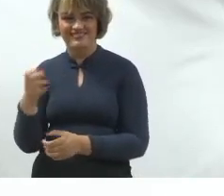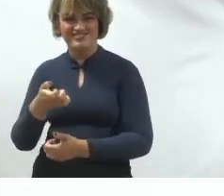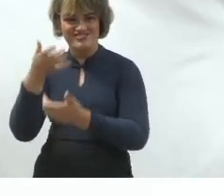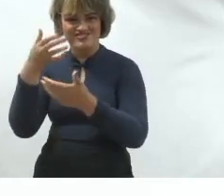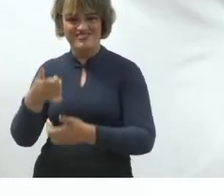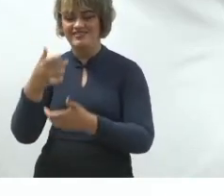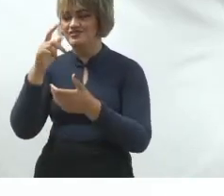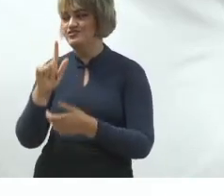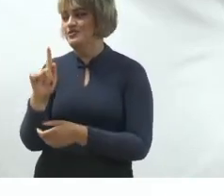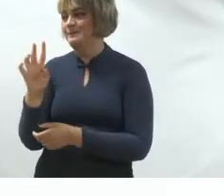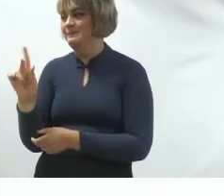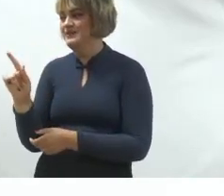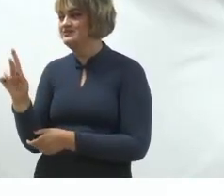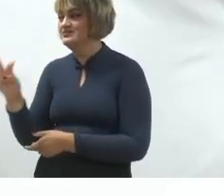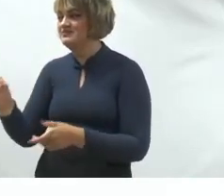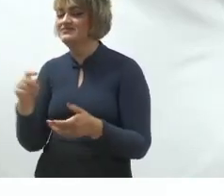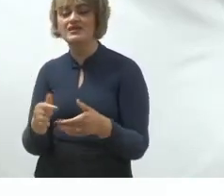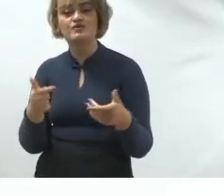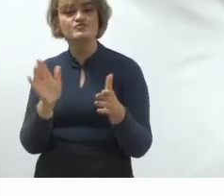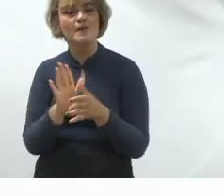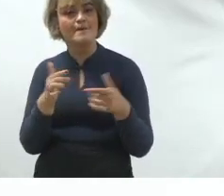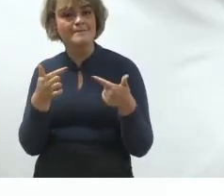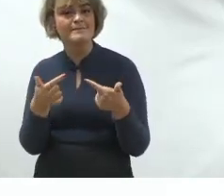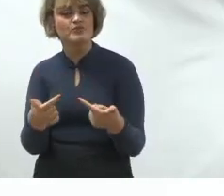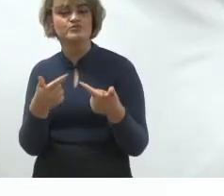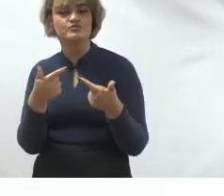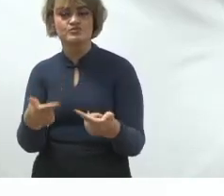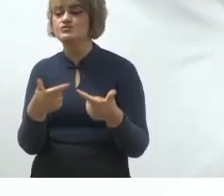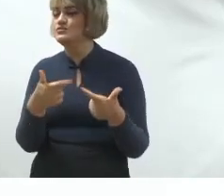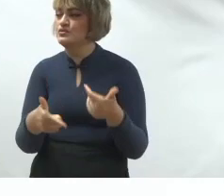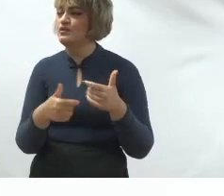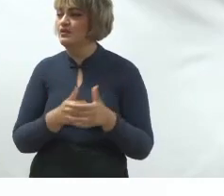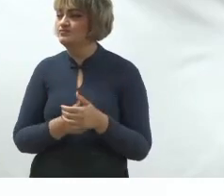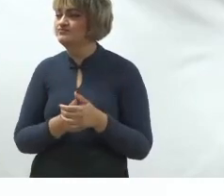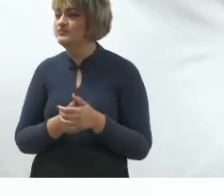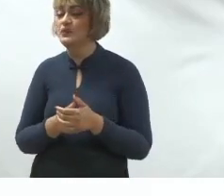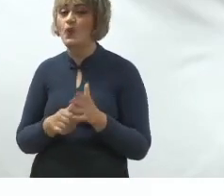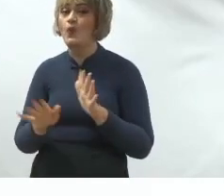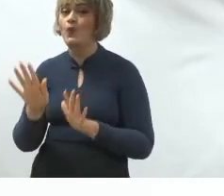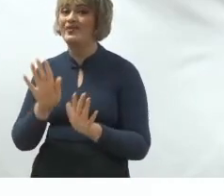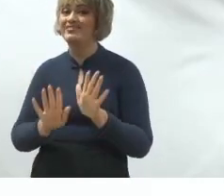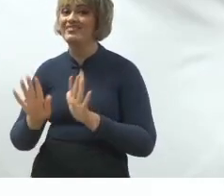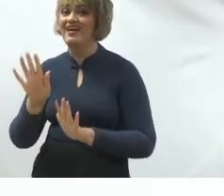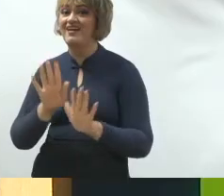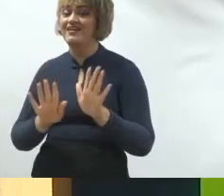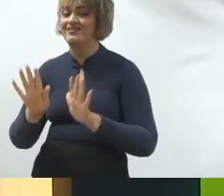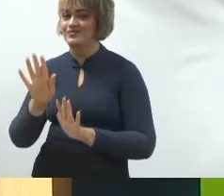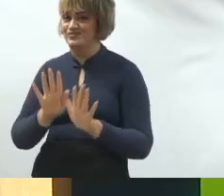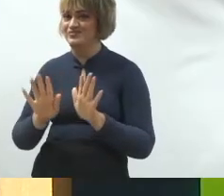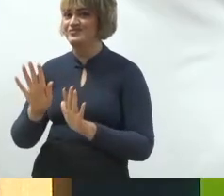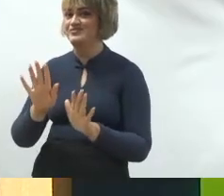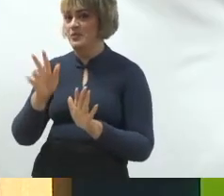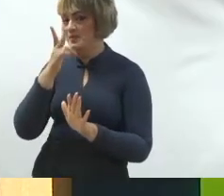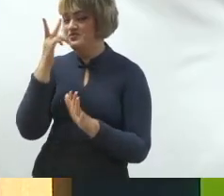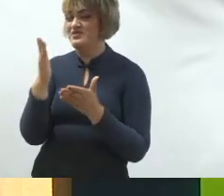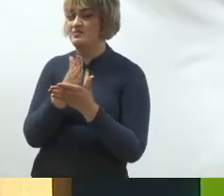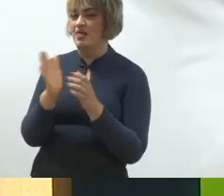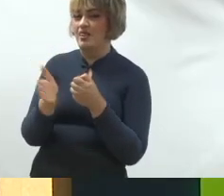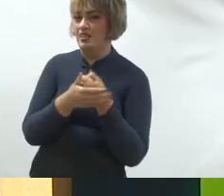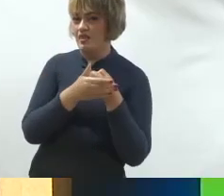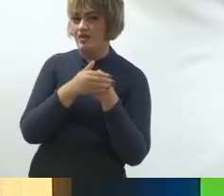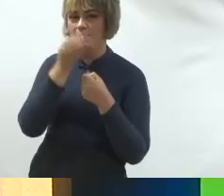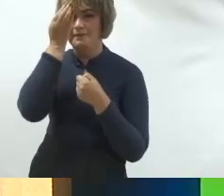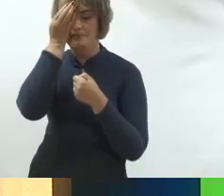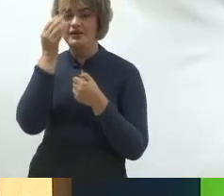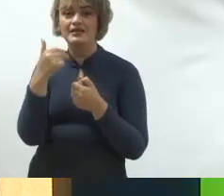e o TSE multou o Haddad por impulsionar busca usando o nome de adversário muito cuidado com a turma do tráfego pago tá vedado a gente fazer